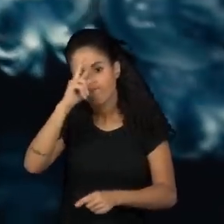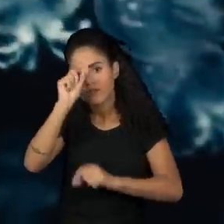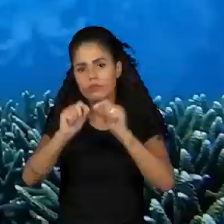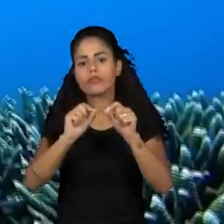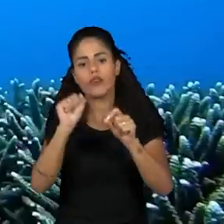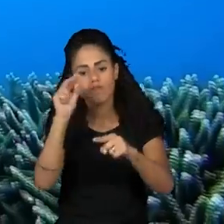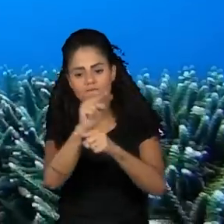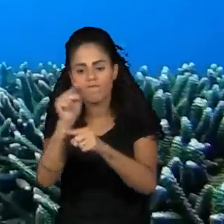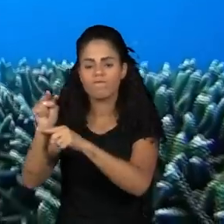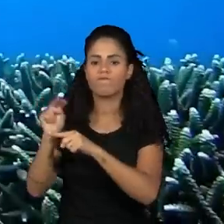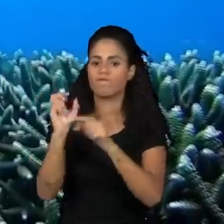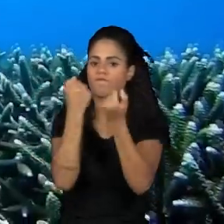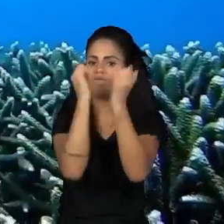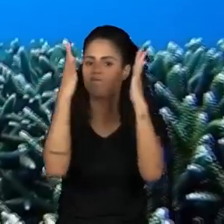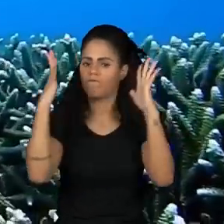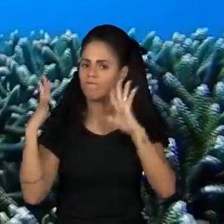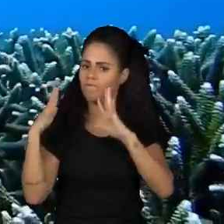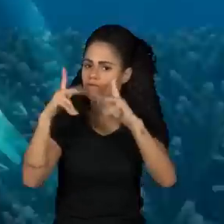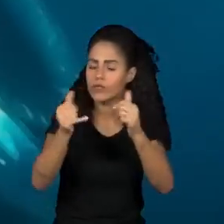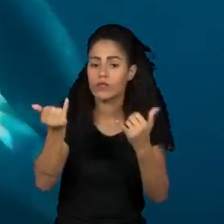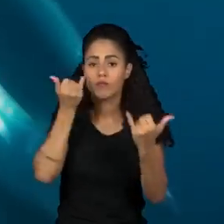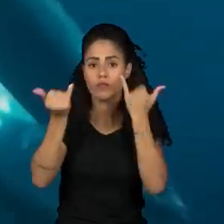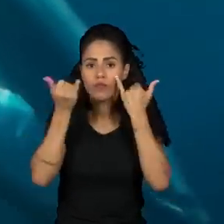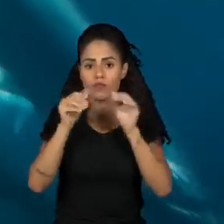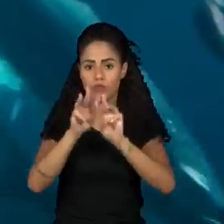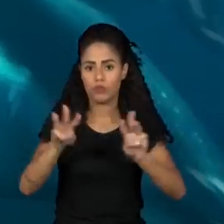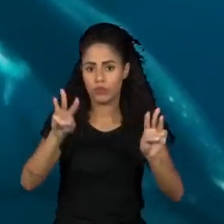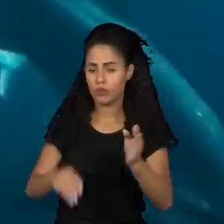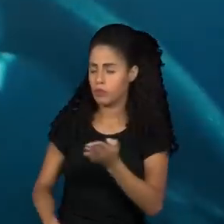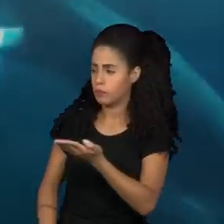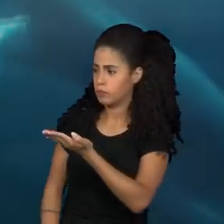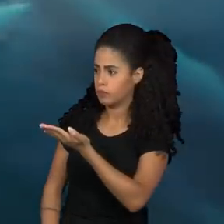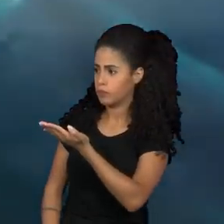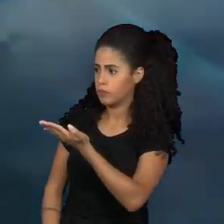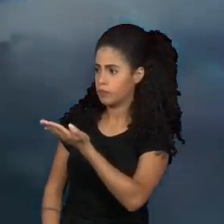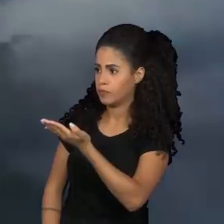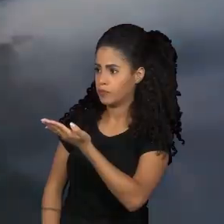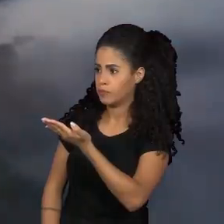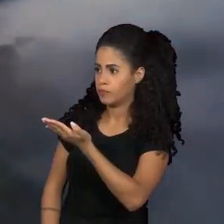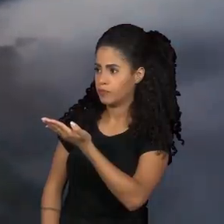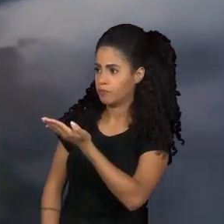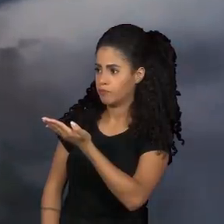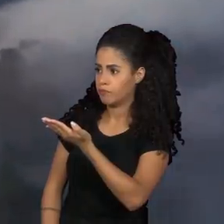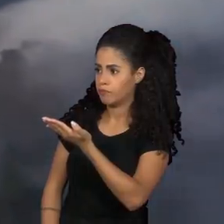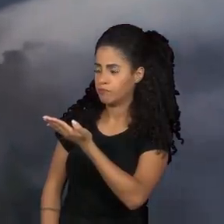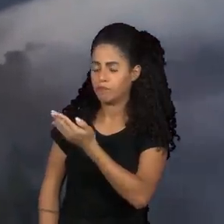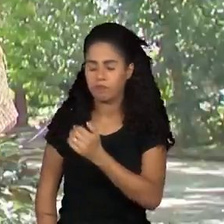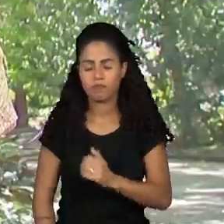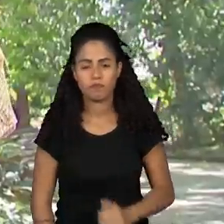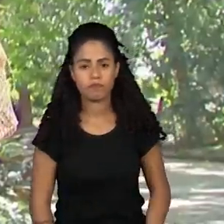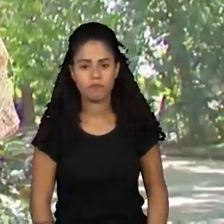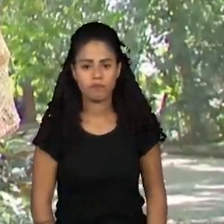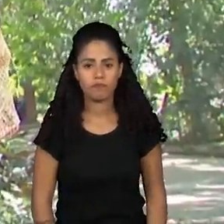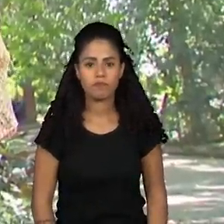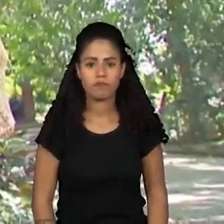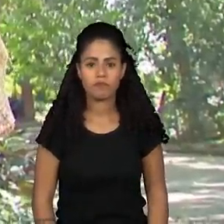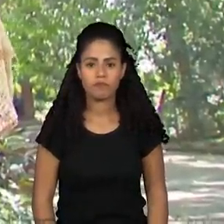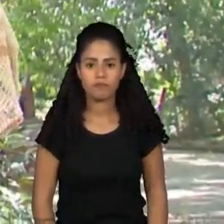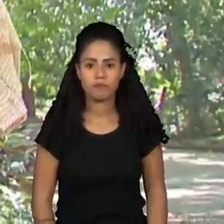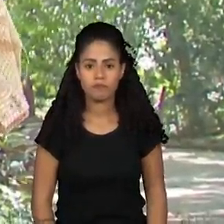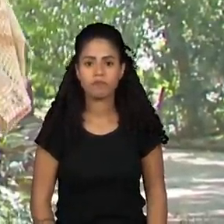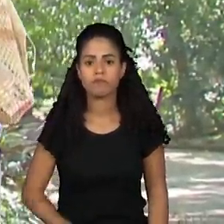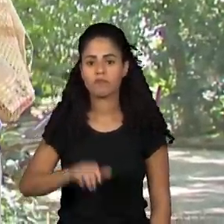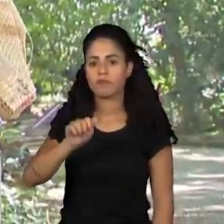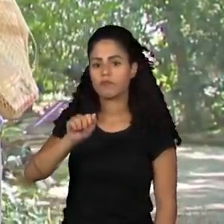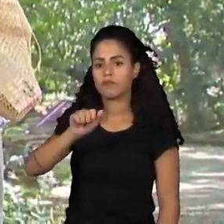ecossistemas. Mais informações pelo site conquids.com.br A Hilton